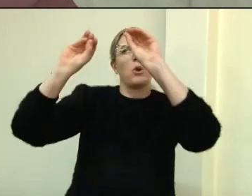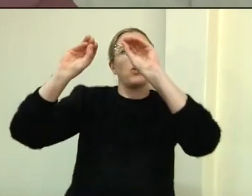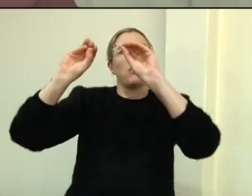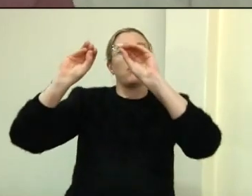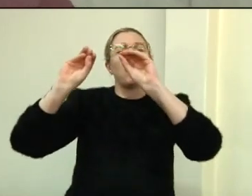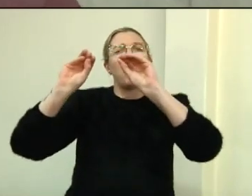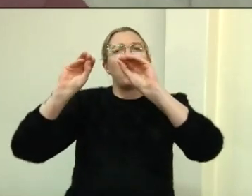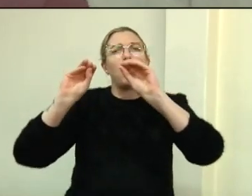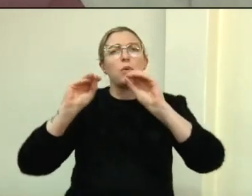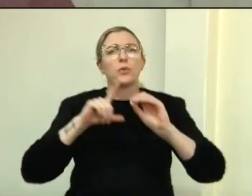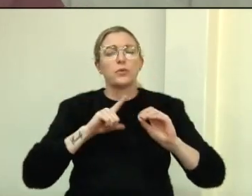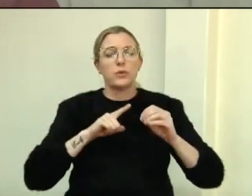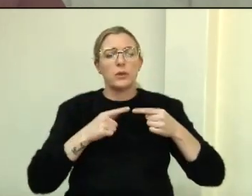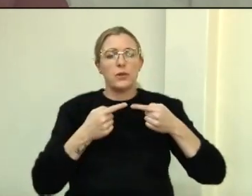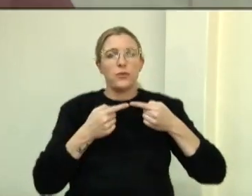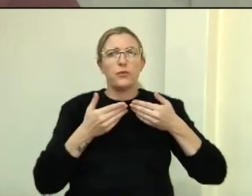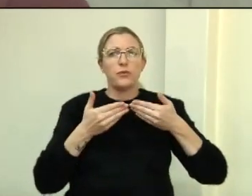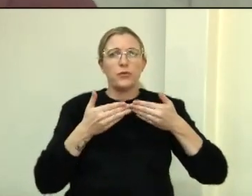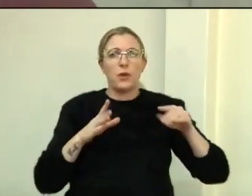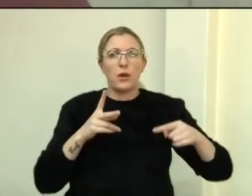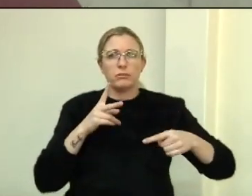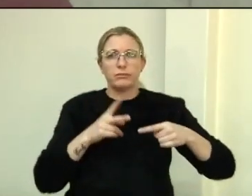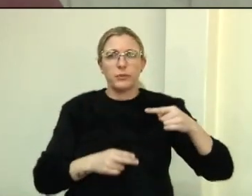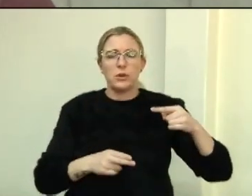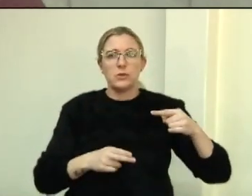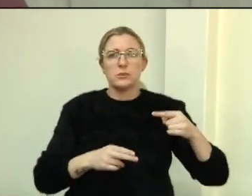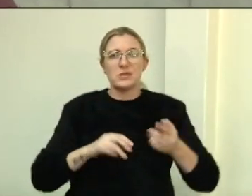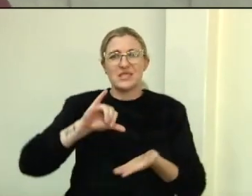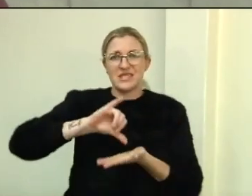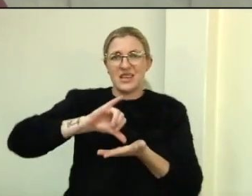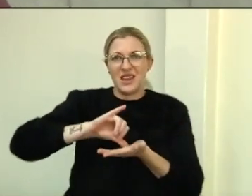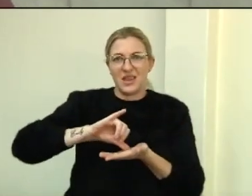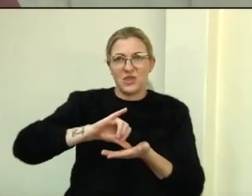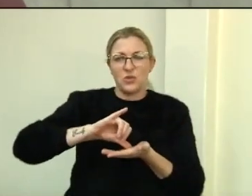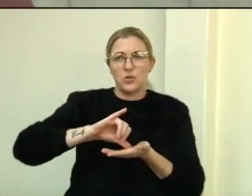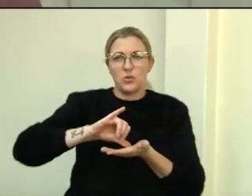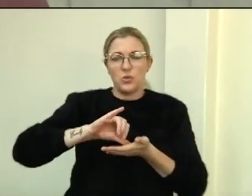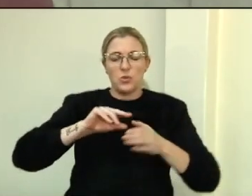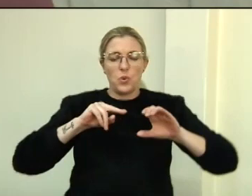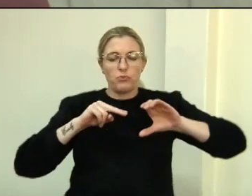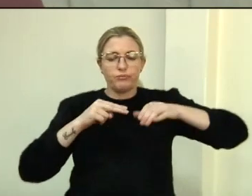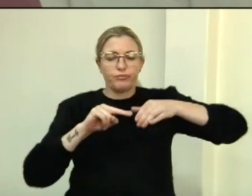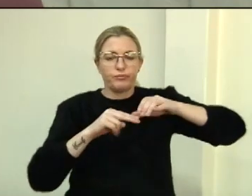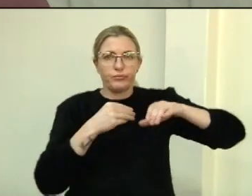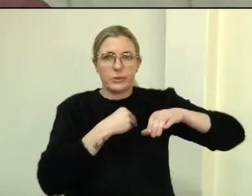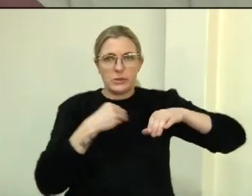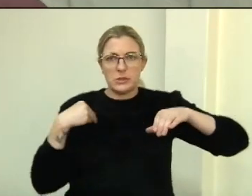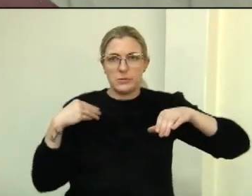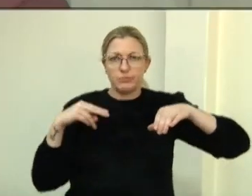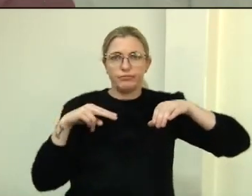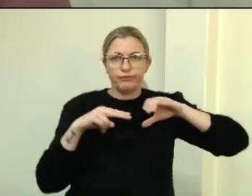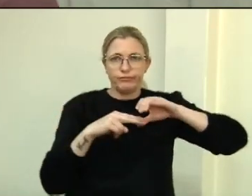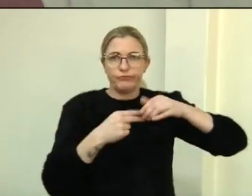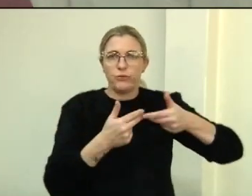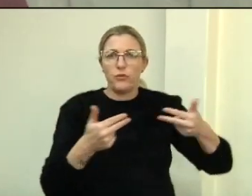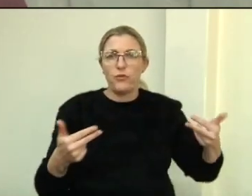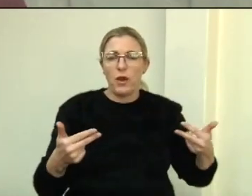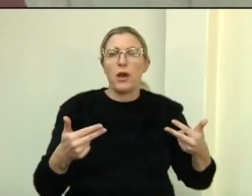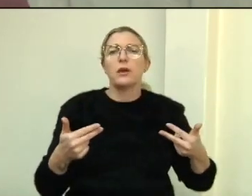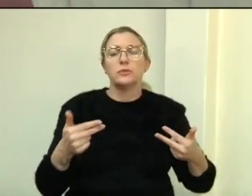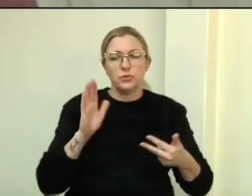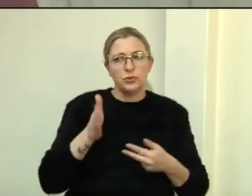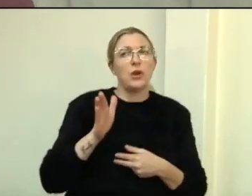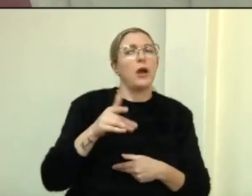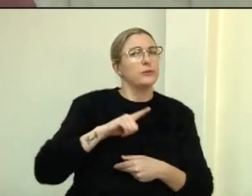na inauguração do CDI, tinha já uma TV que foi posta lá para as pessoas que enquanto aguardam o seu atendimento. Aqui o que o Rafael me falou, concordo